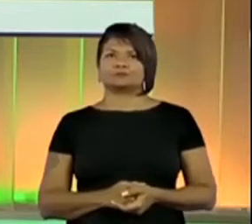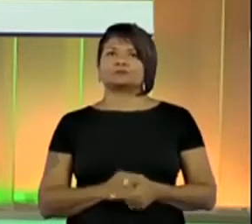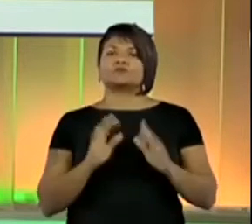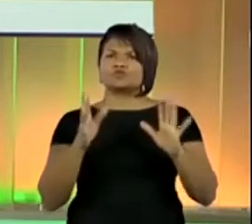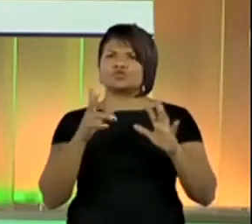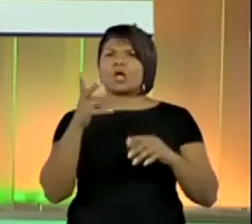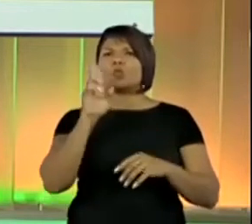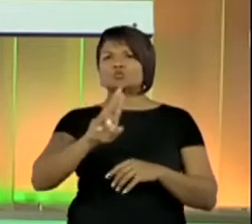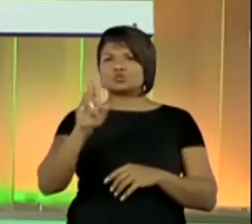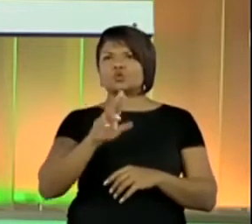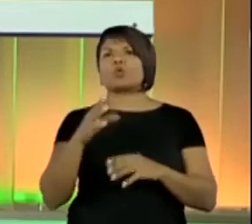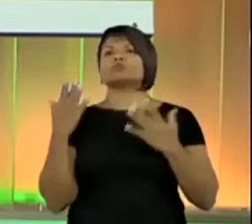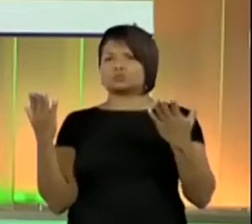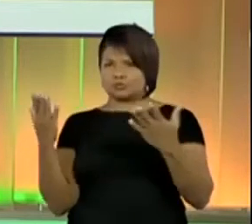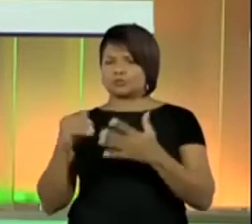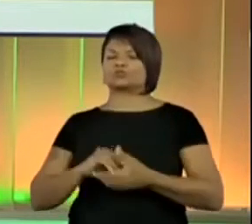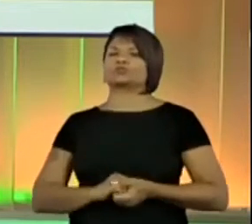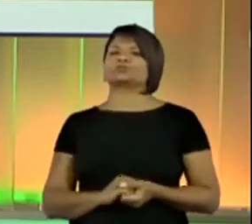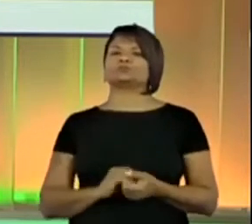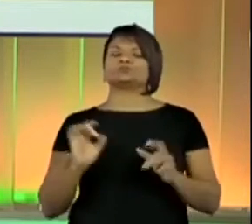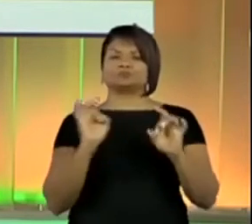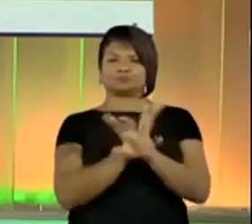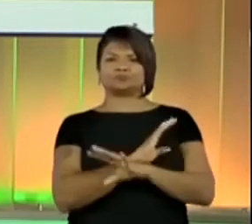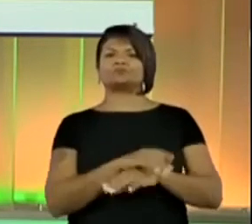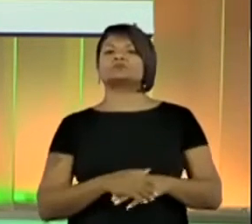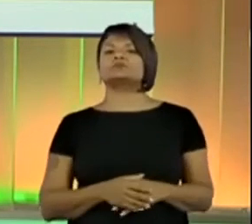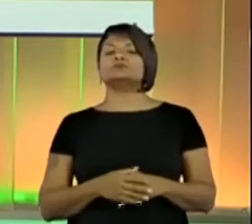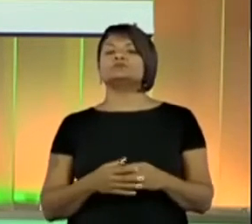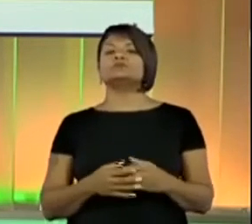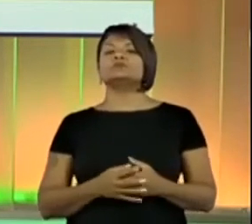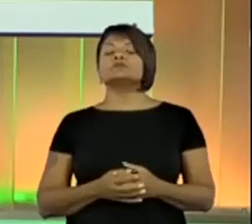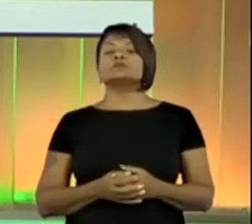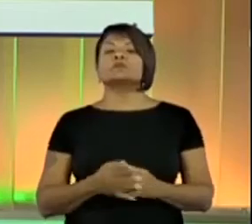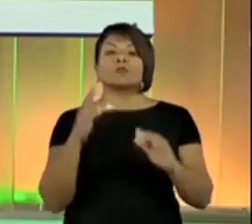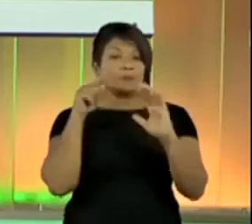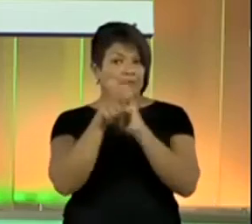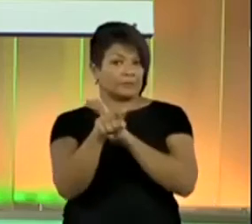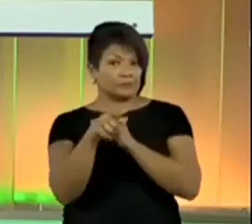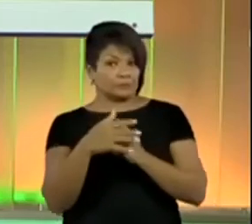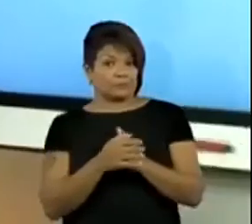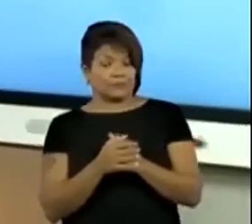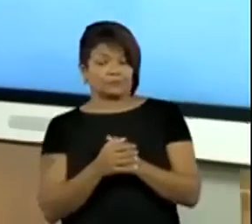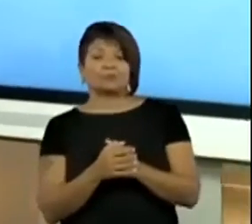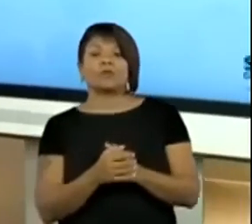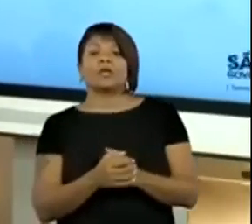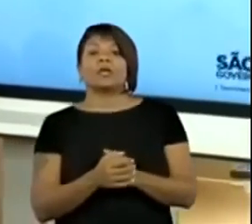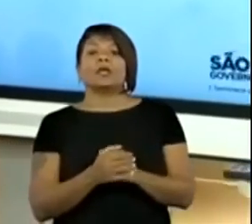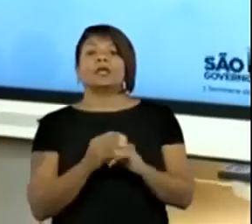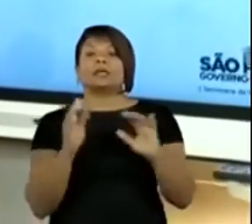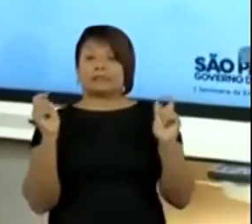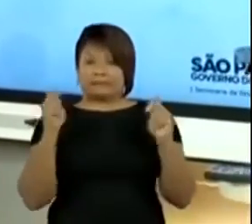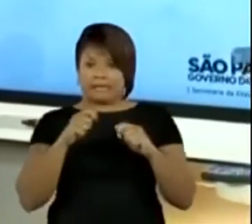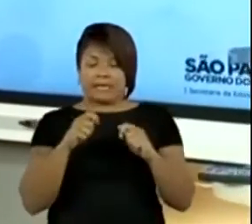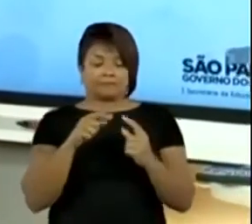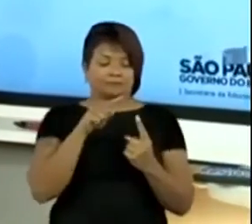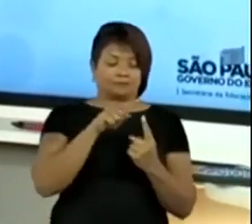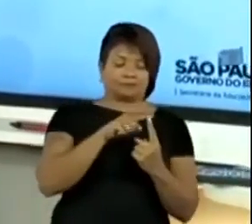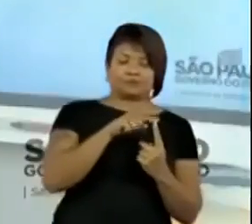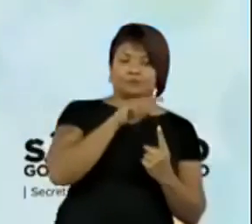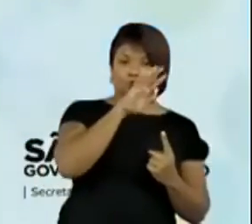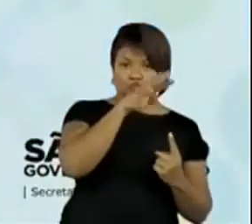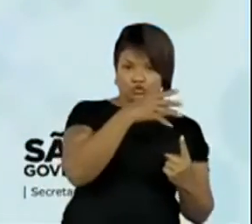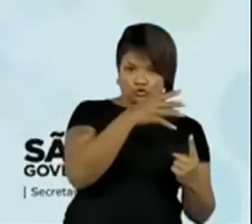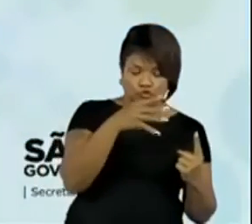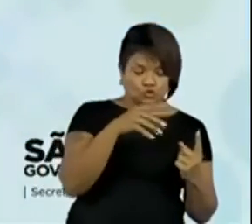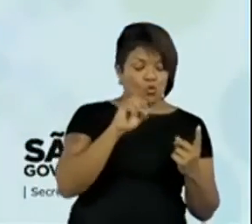montando o jogo. Então, aqui. Vamos lá. Pergunta. Essa pergunta, ela serve tanto para o jogo da velha,